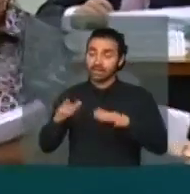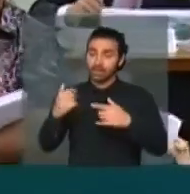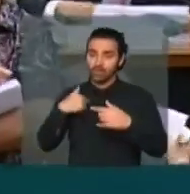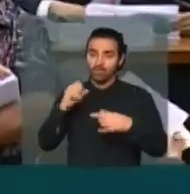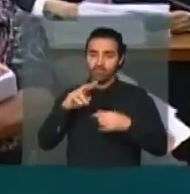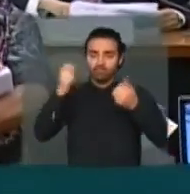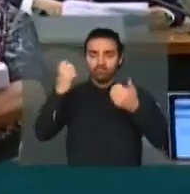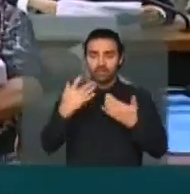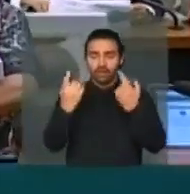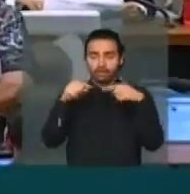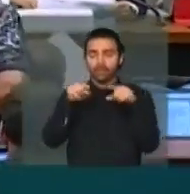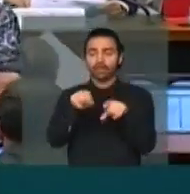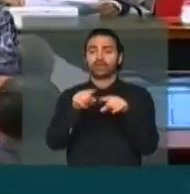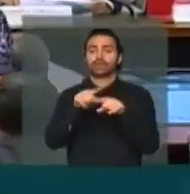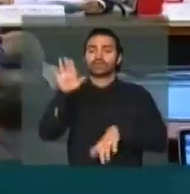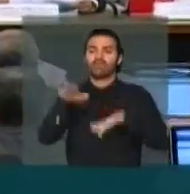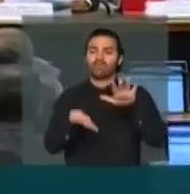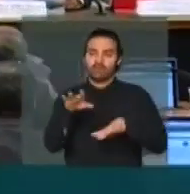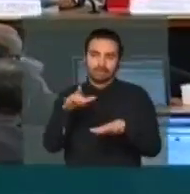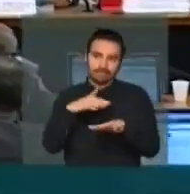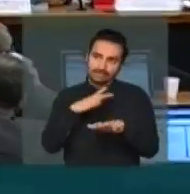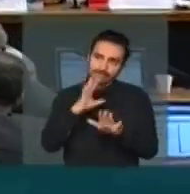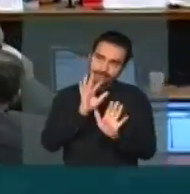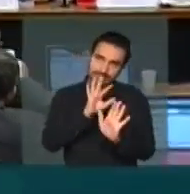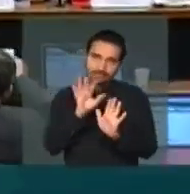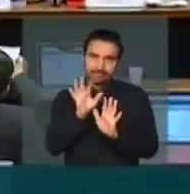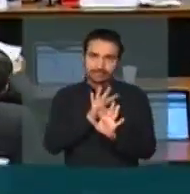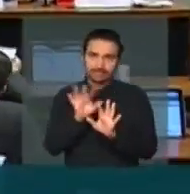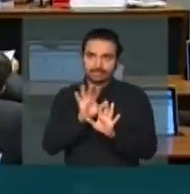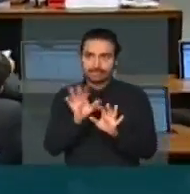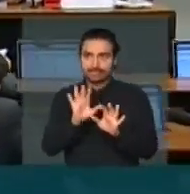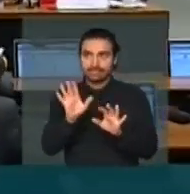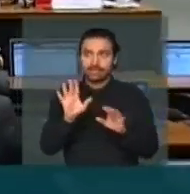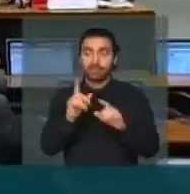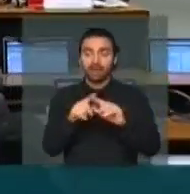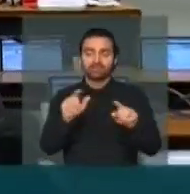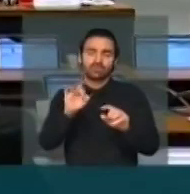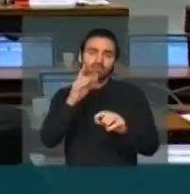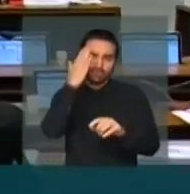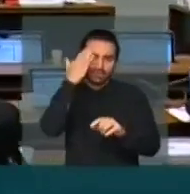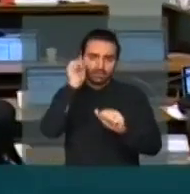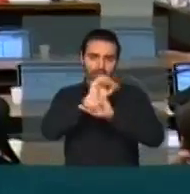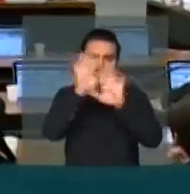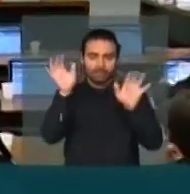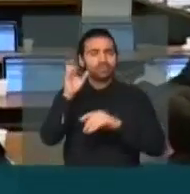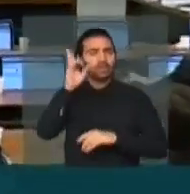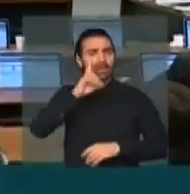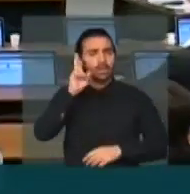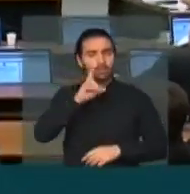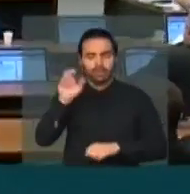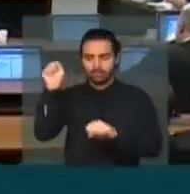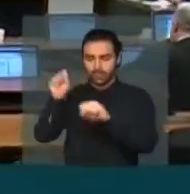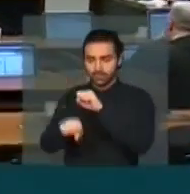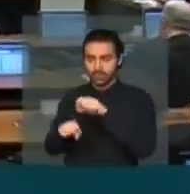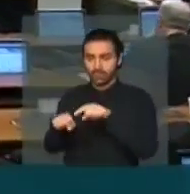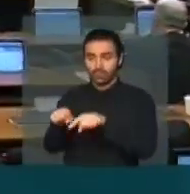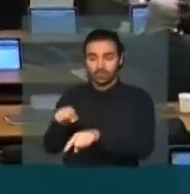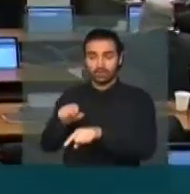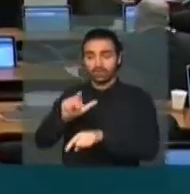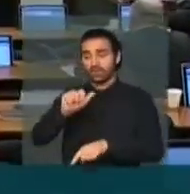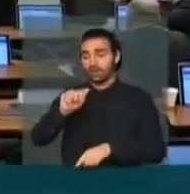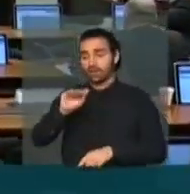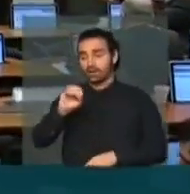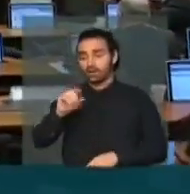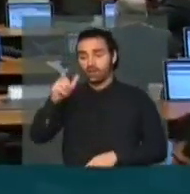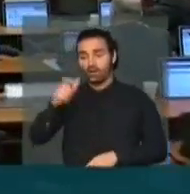mas que eu acho que traduz o sentimento dele e nós, para os senhores entenderem. Lembra daquele assassinato que aconteceu na Lagoa, no